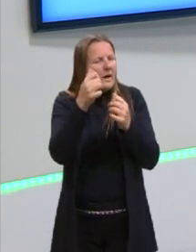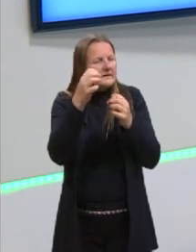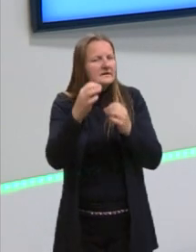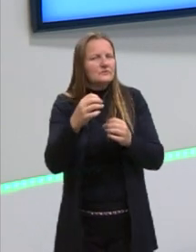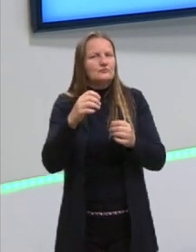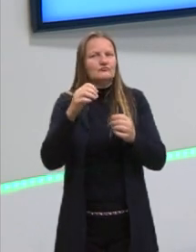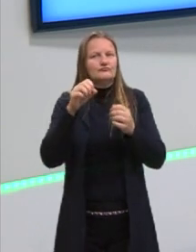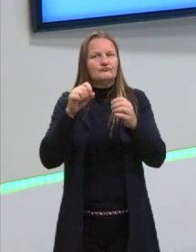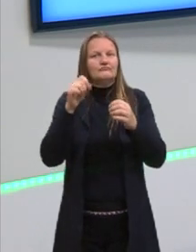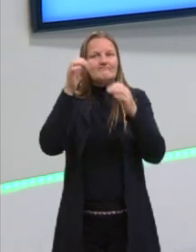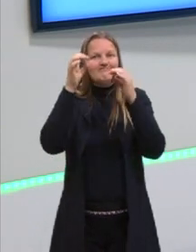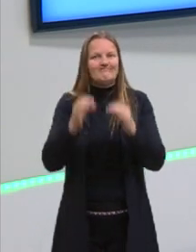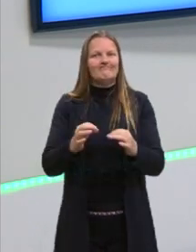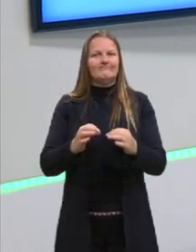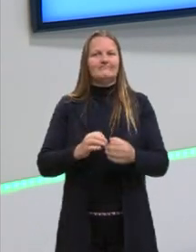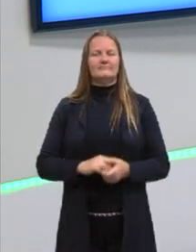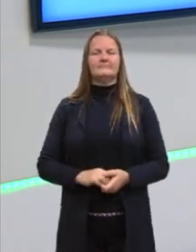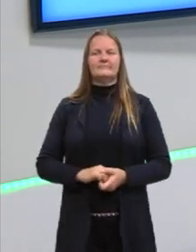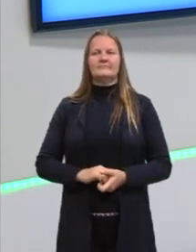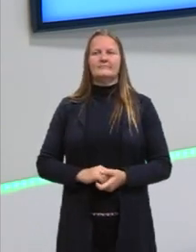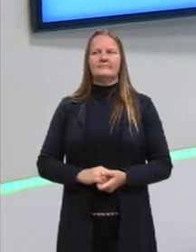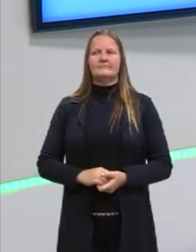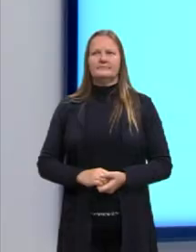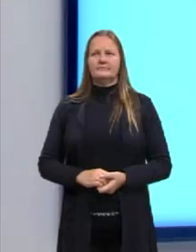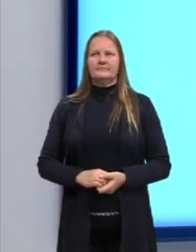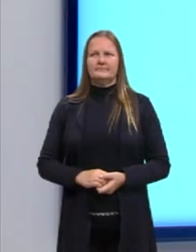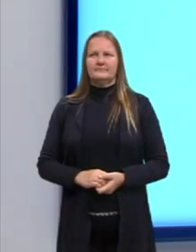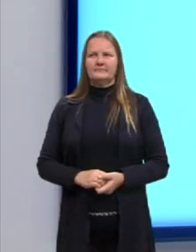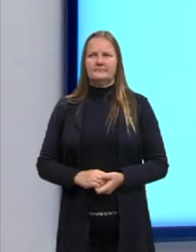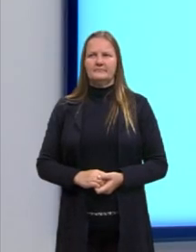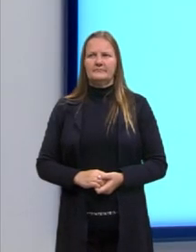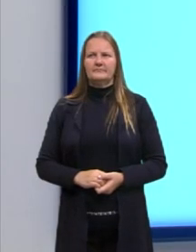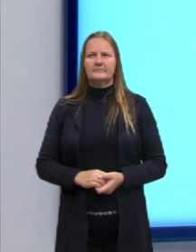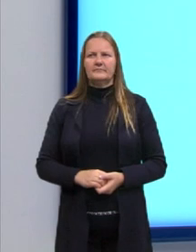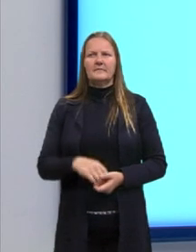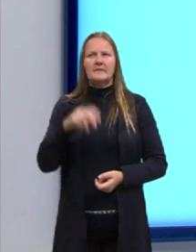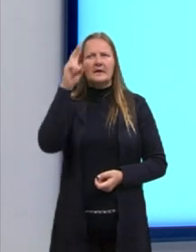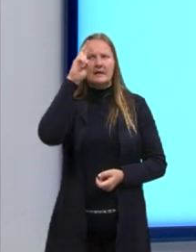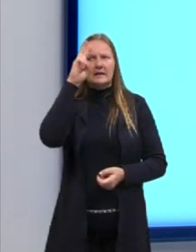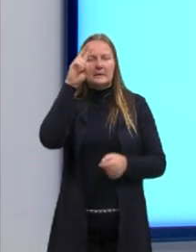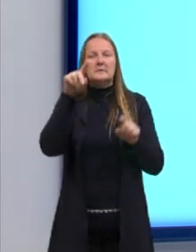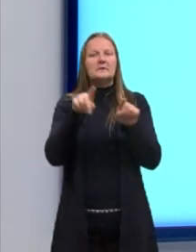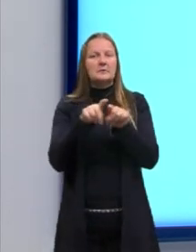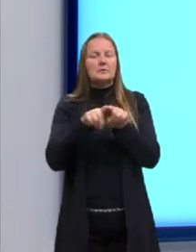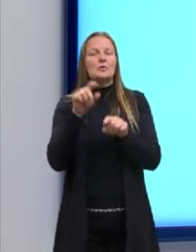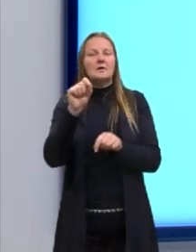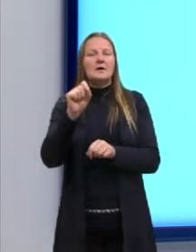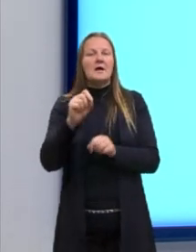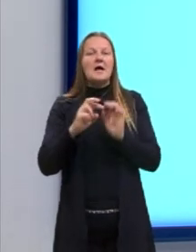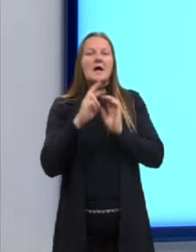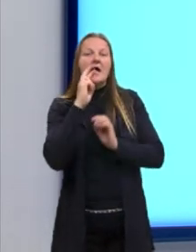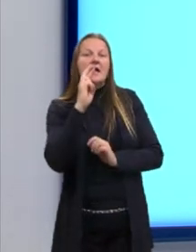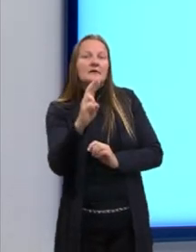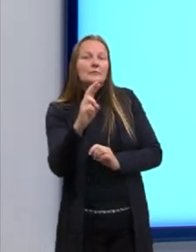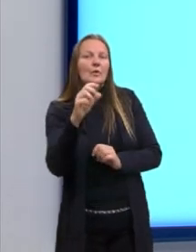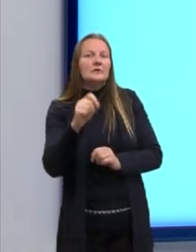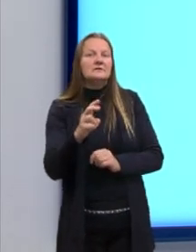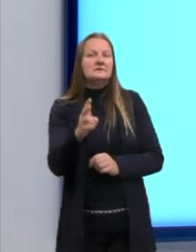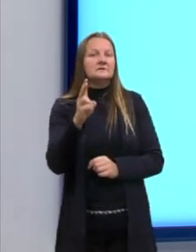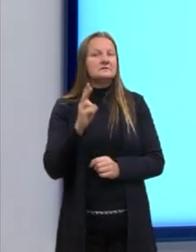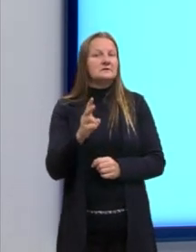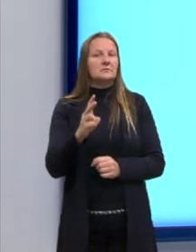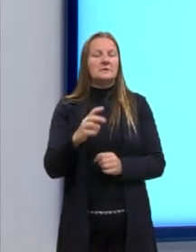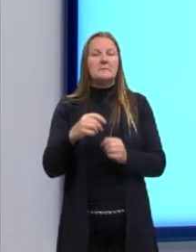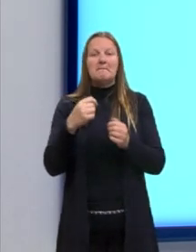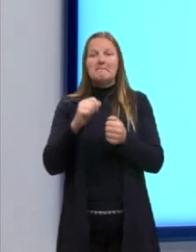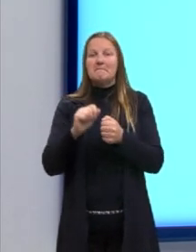a resposta da questão. Lembre-se também que as suas respostas devem levar em consideração